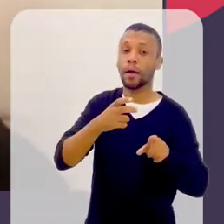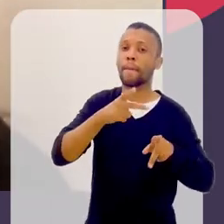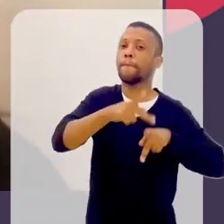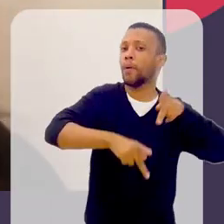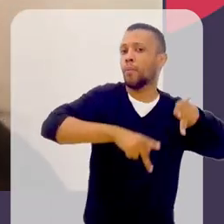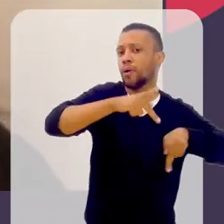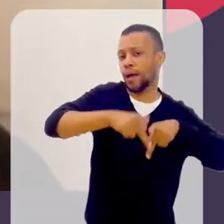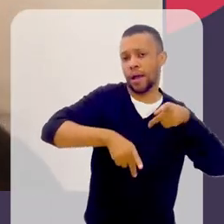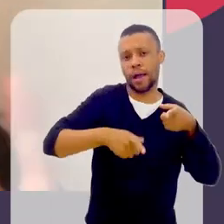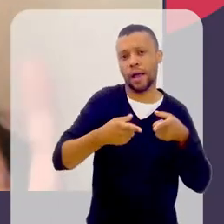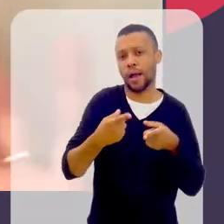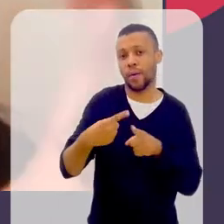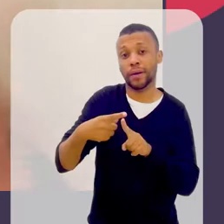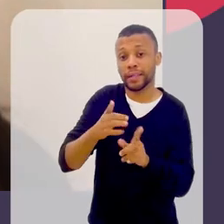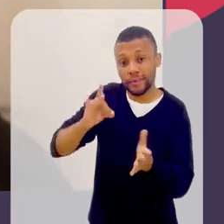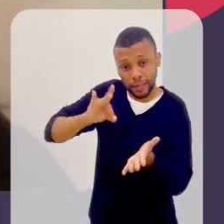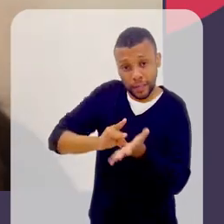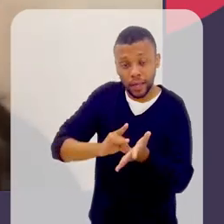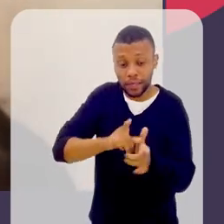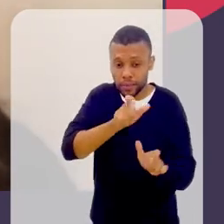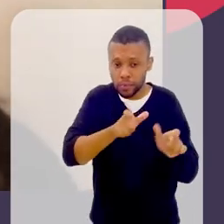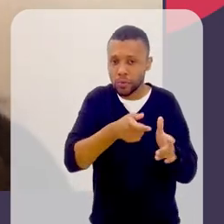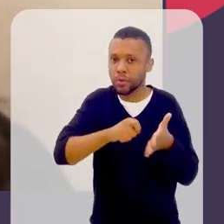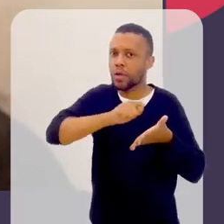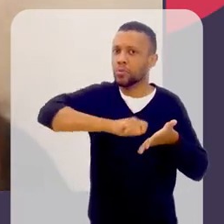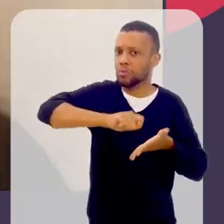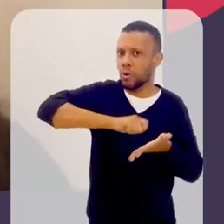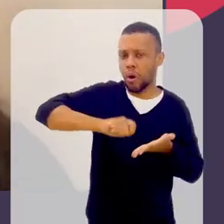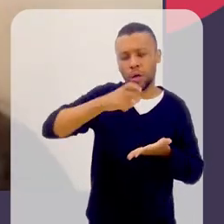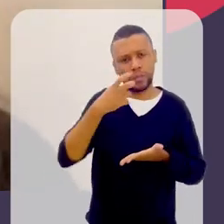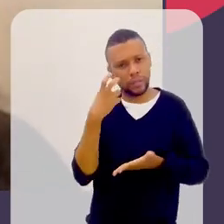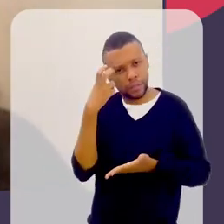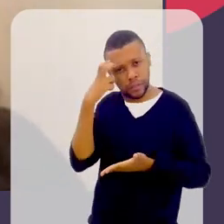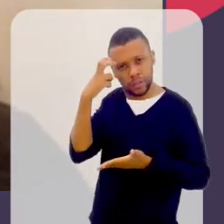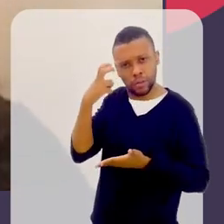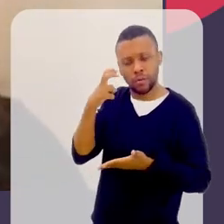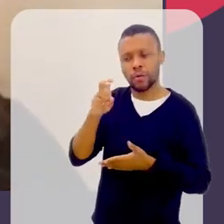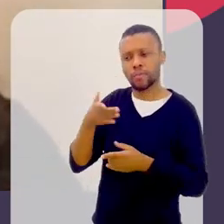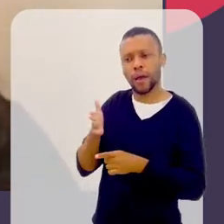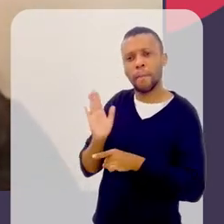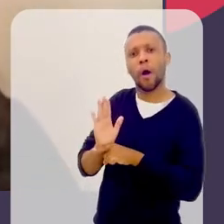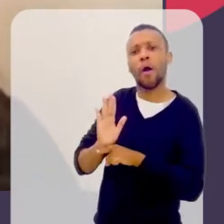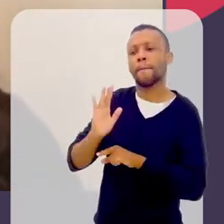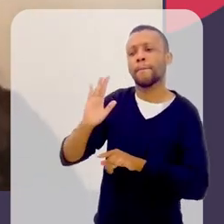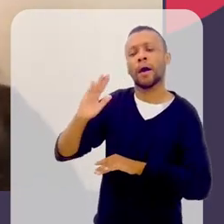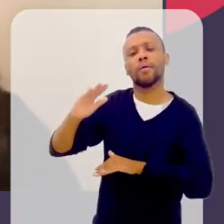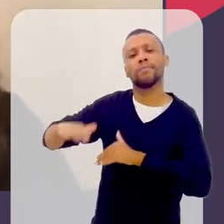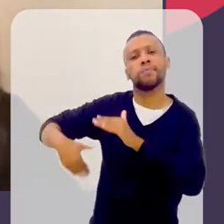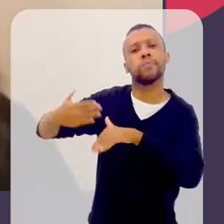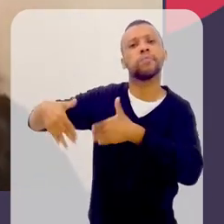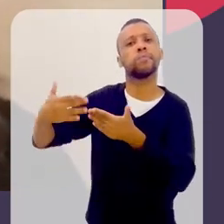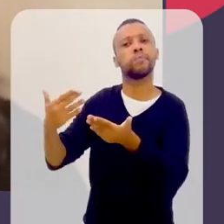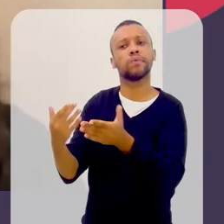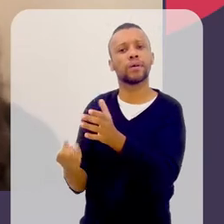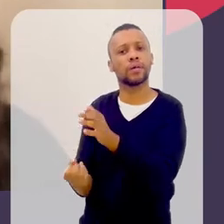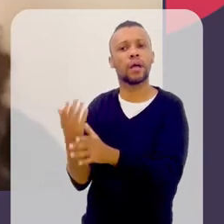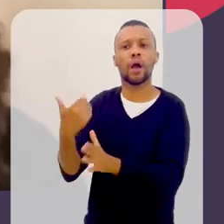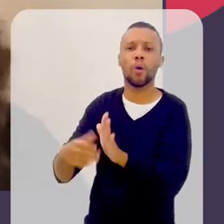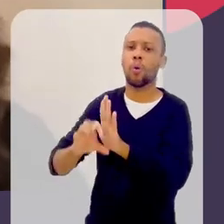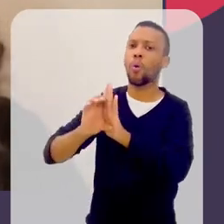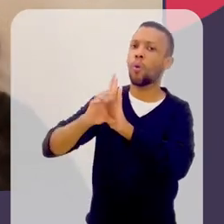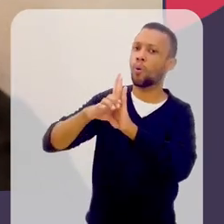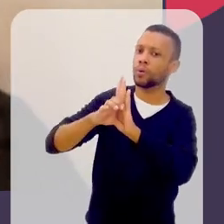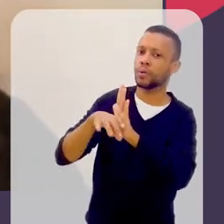contas, os intelectuais acabam contribuindo para formar um sentido, um